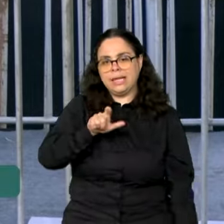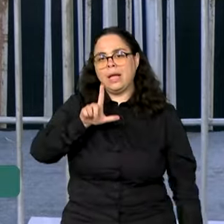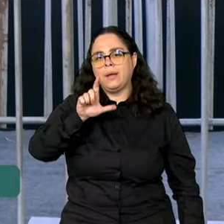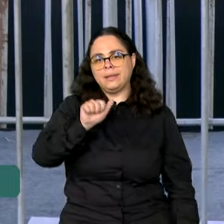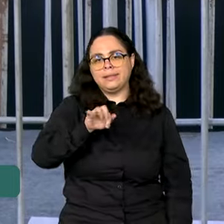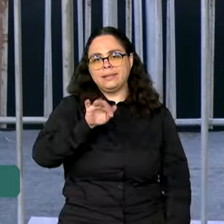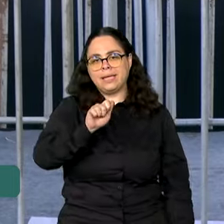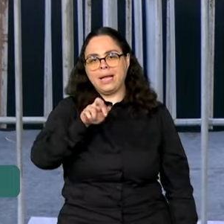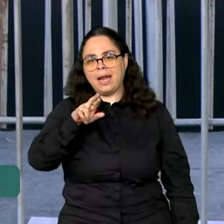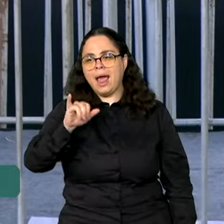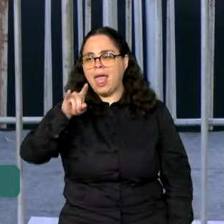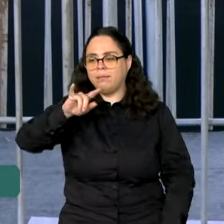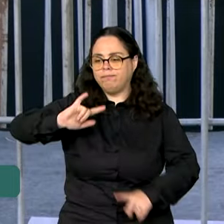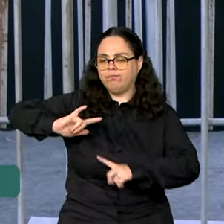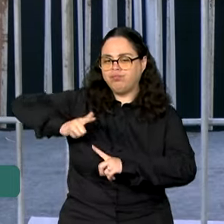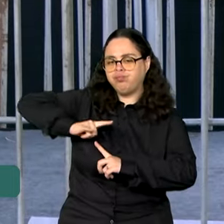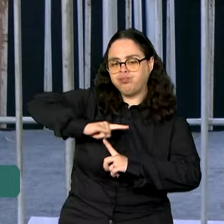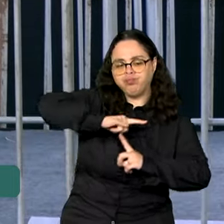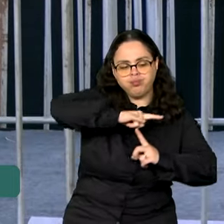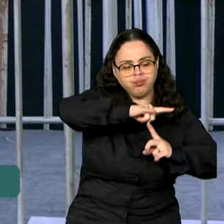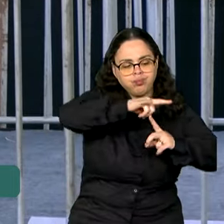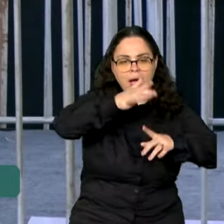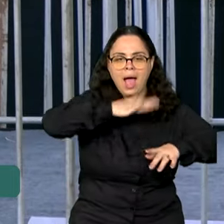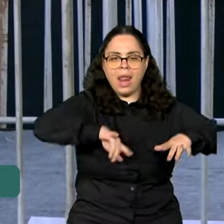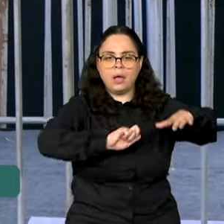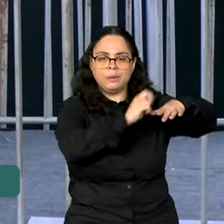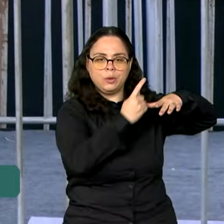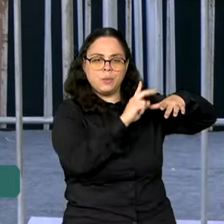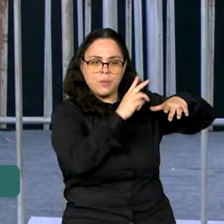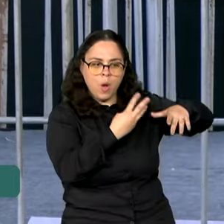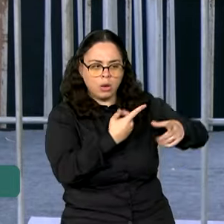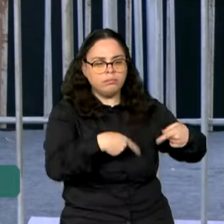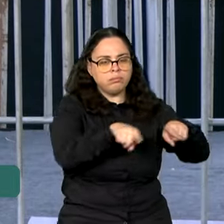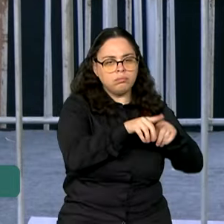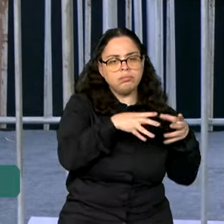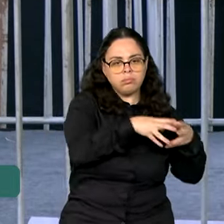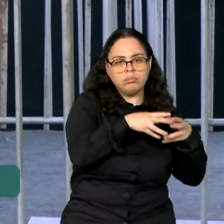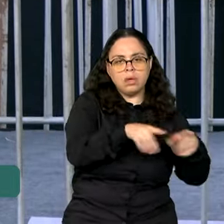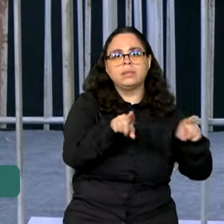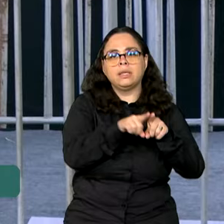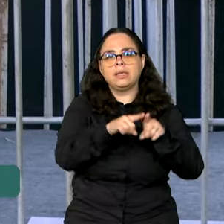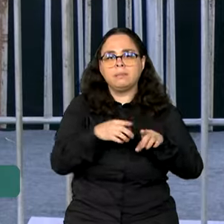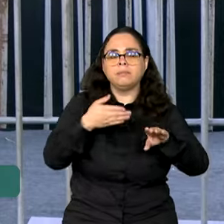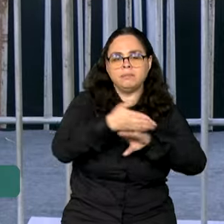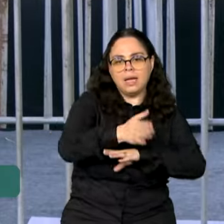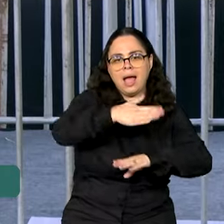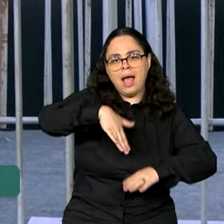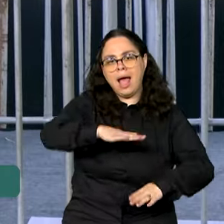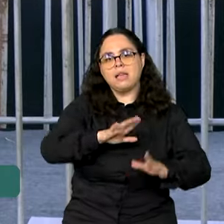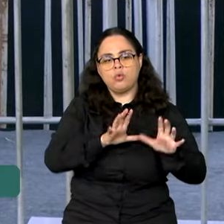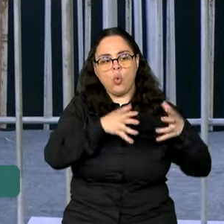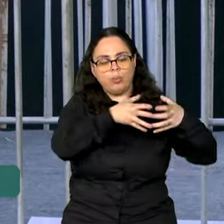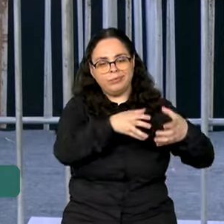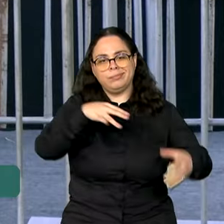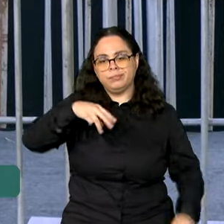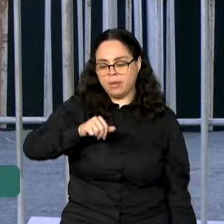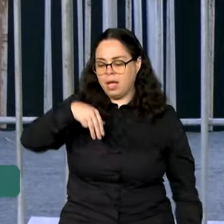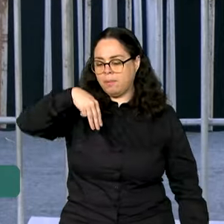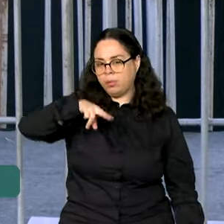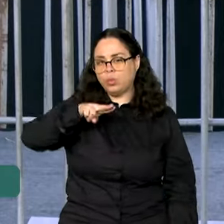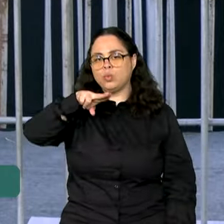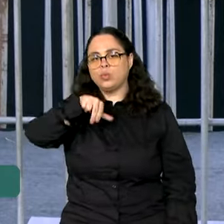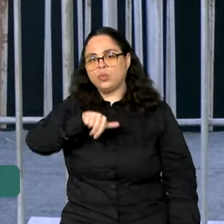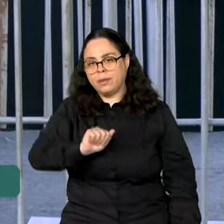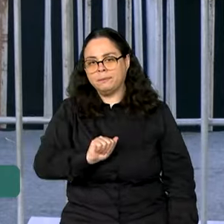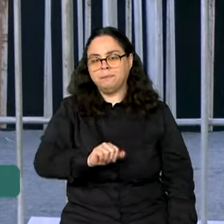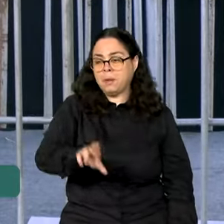faz um sobrevoo sobre as comunidades quilombola e visita a comunidade de Mamuna. Ao meio-dia está previsto